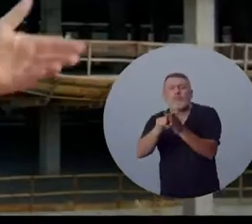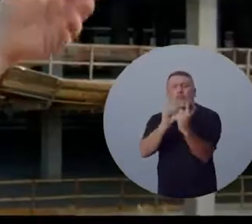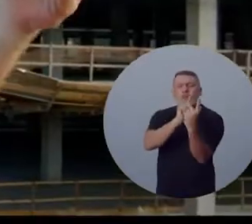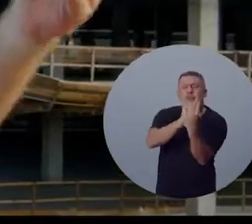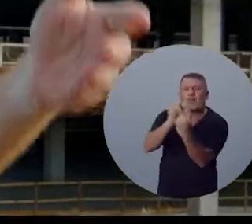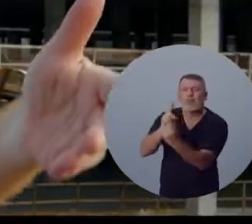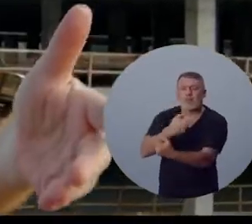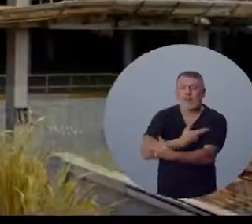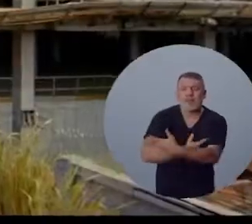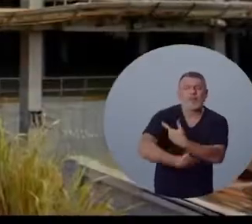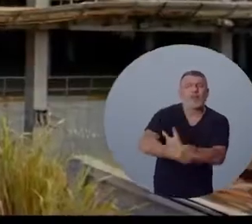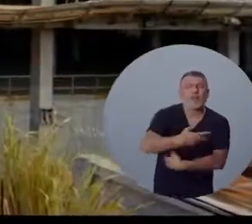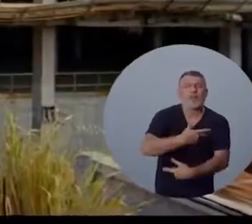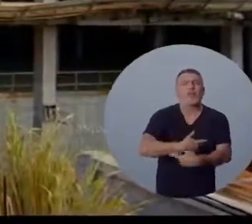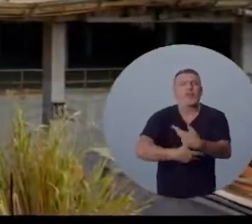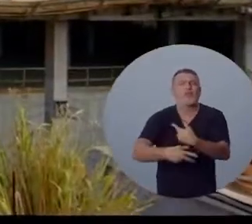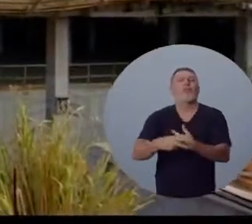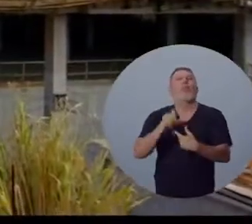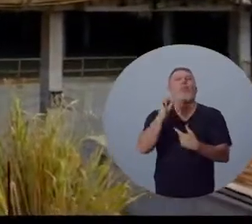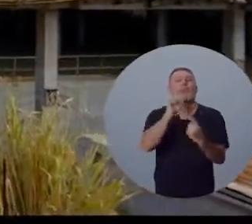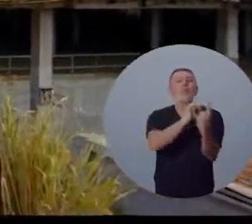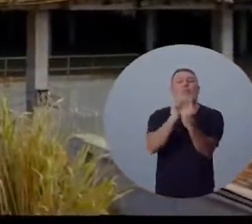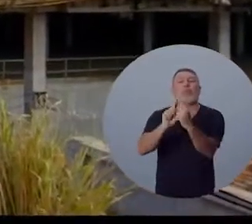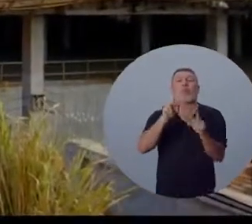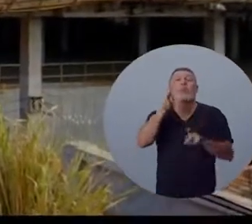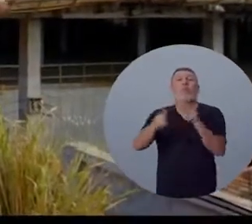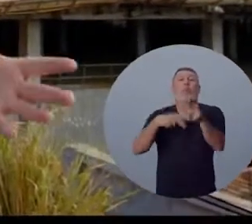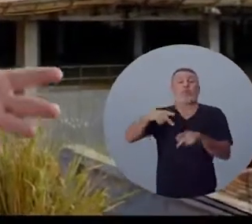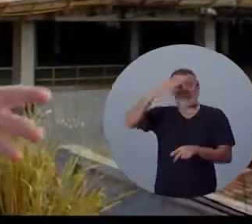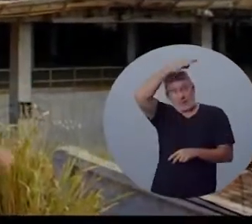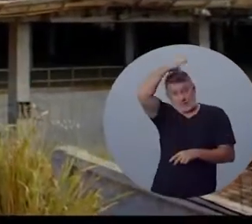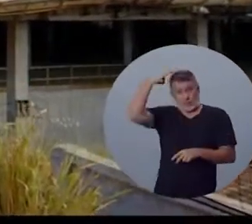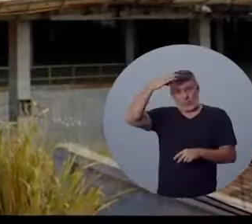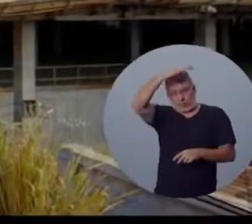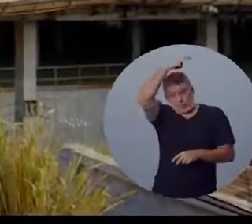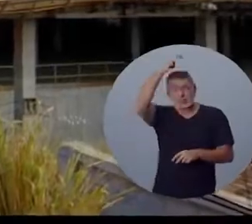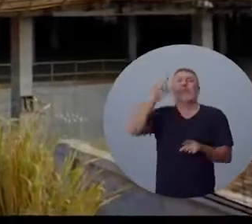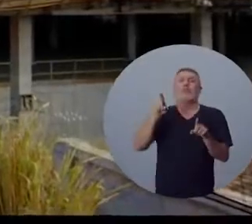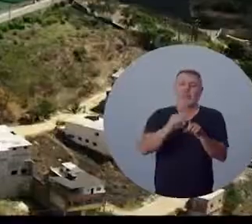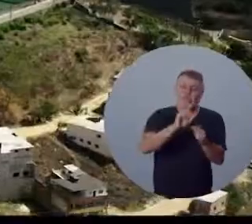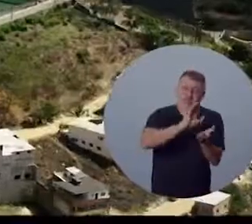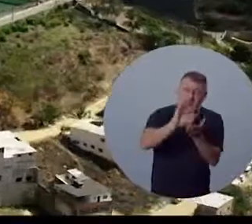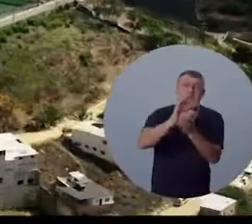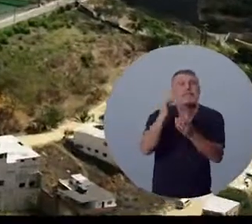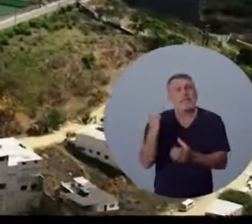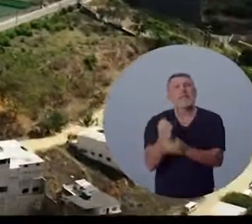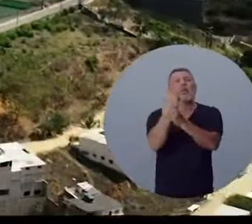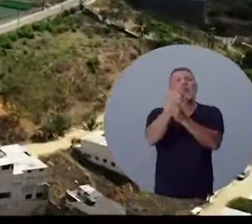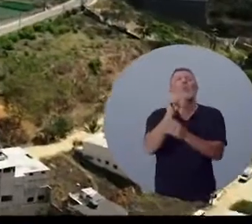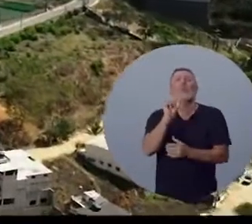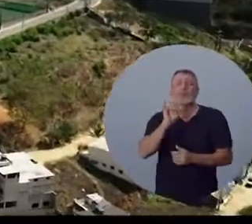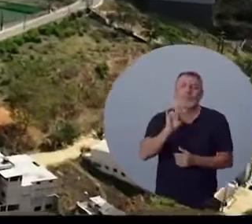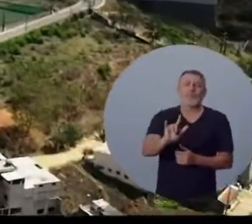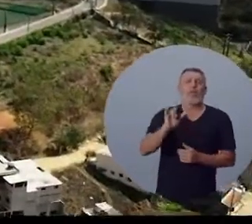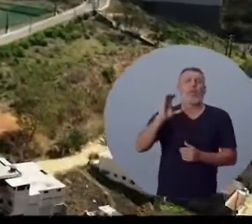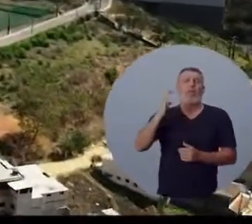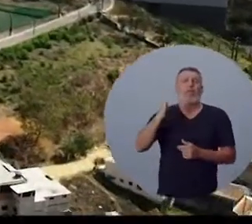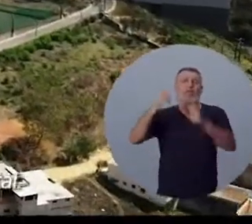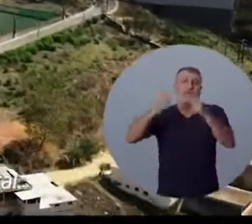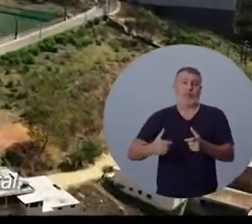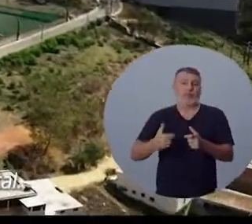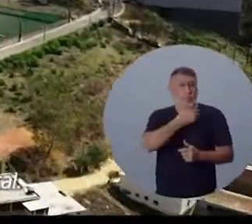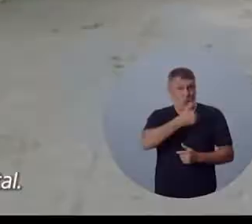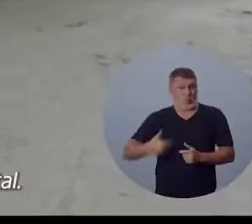consultas, para exame, para a gente atender toda a população do estado do Espírito Santo, mas especialmente a gente atender a nossa querida Caia Sica.